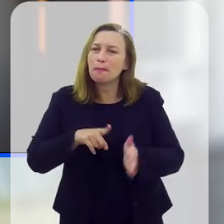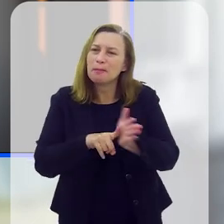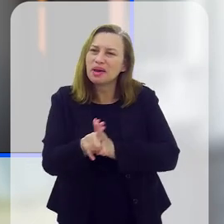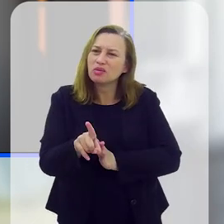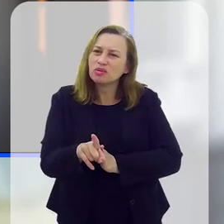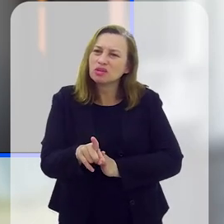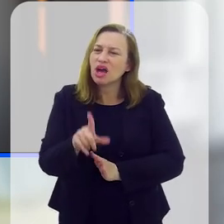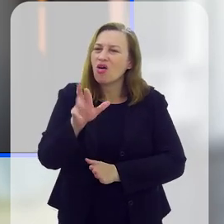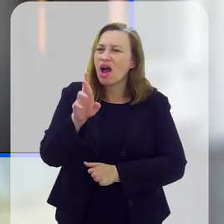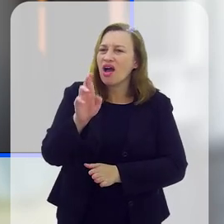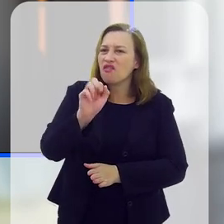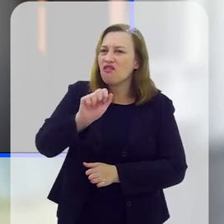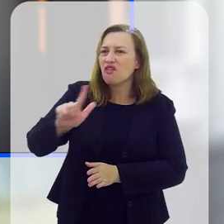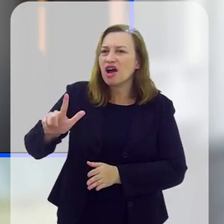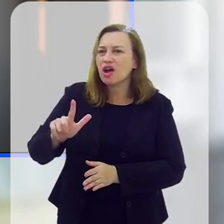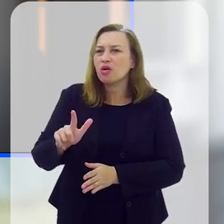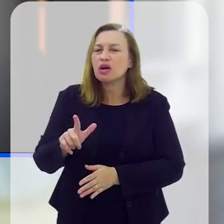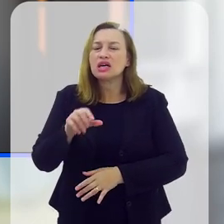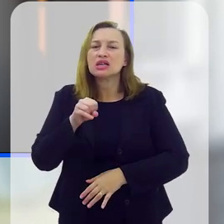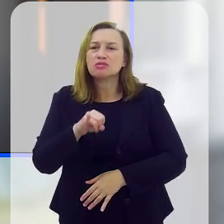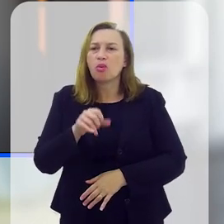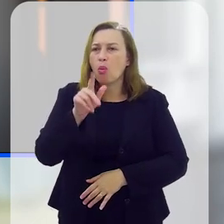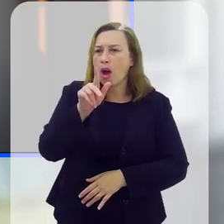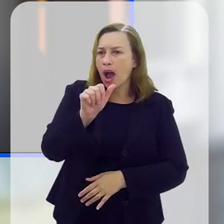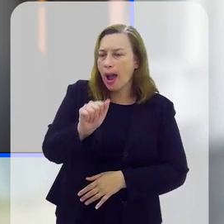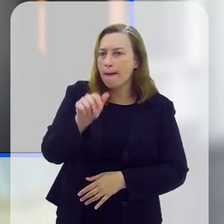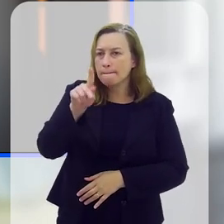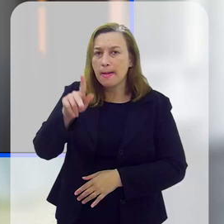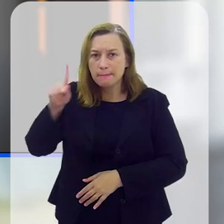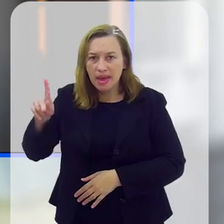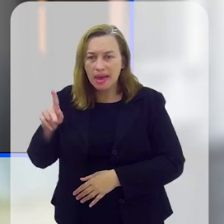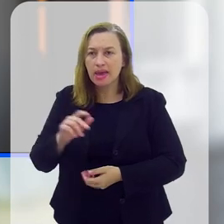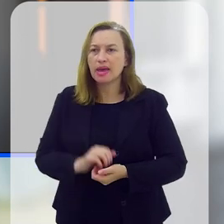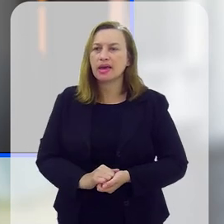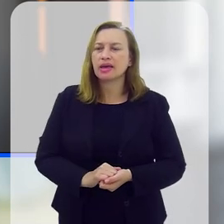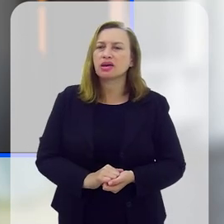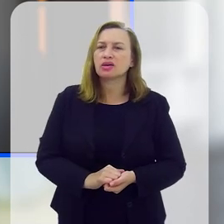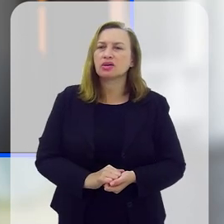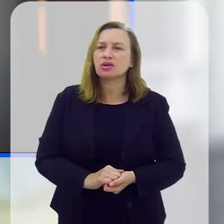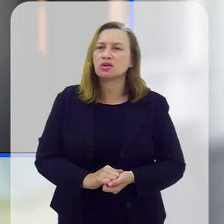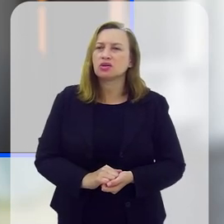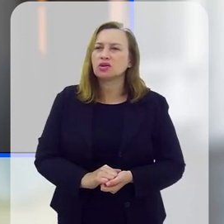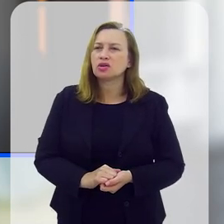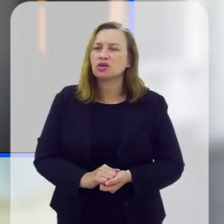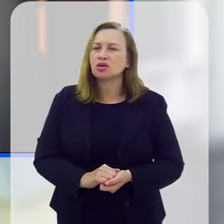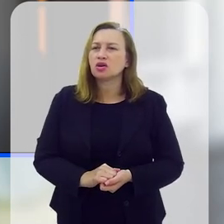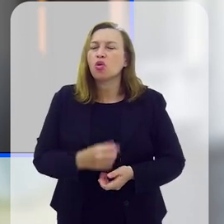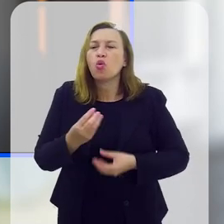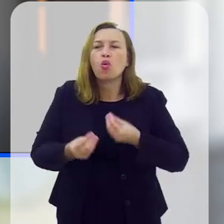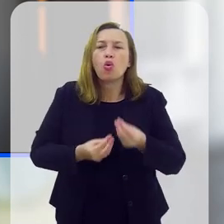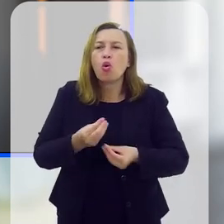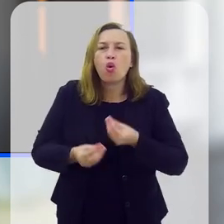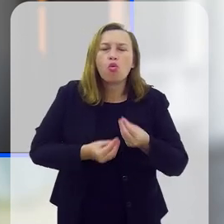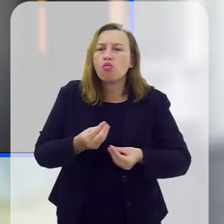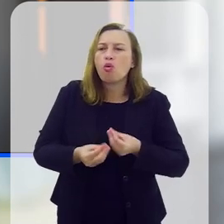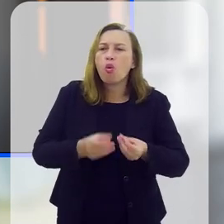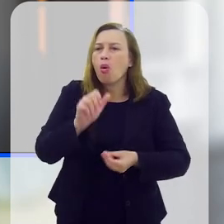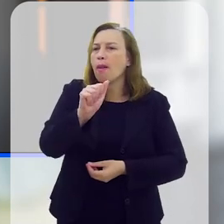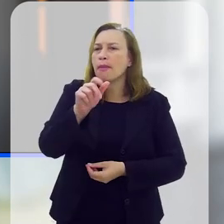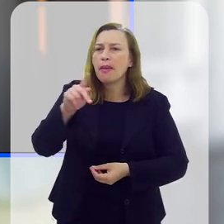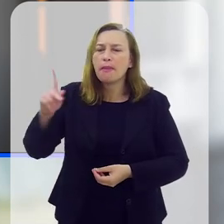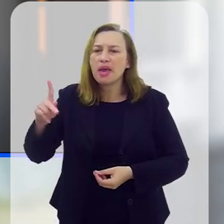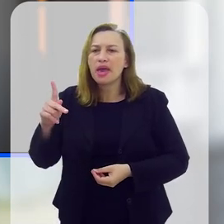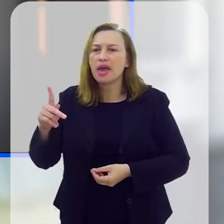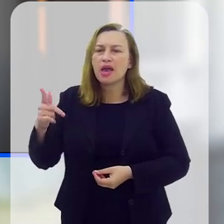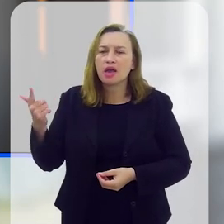Mas antes disso, eu queria perguntar para o Rafael se o aplicativo detecta e de que forma